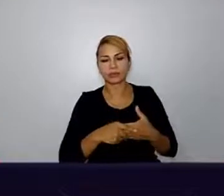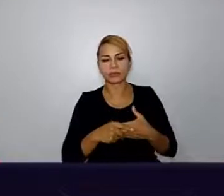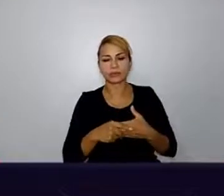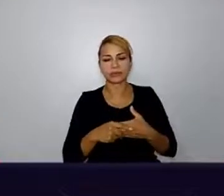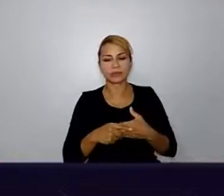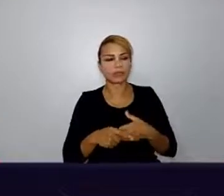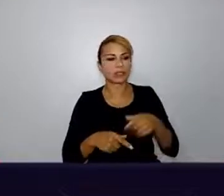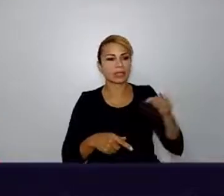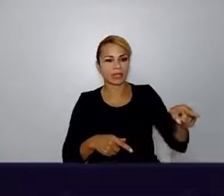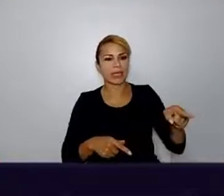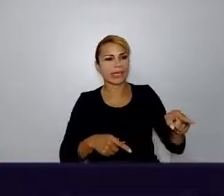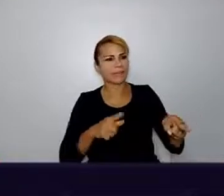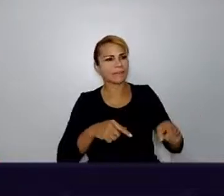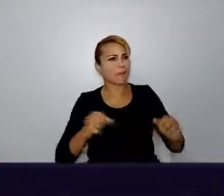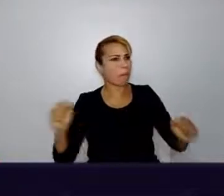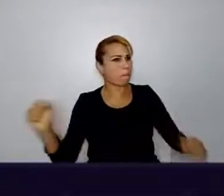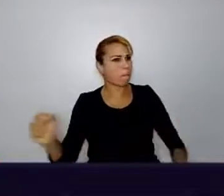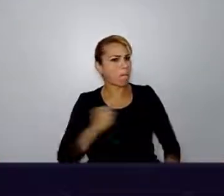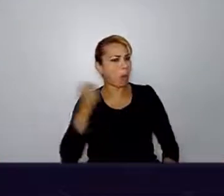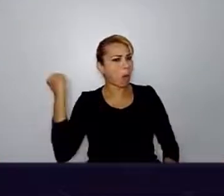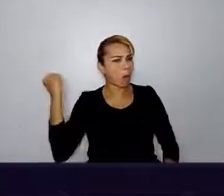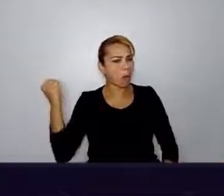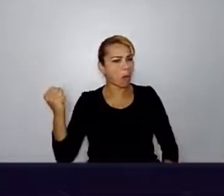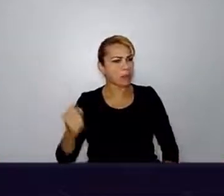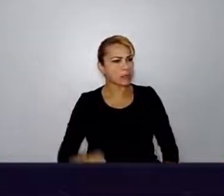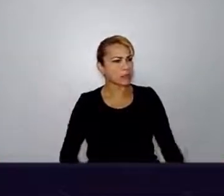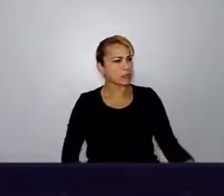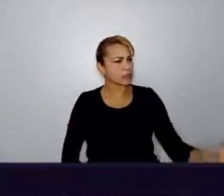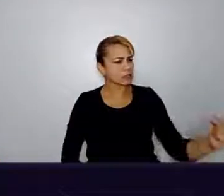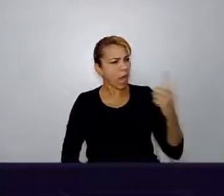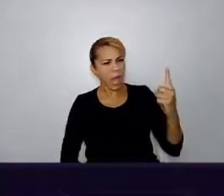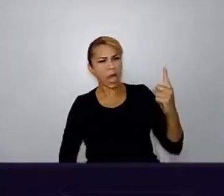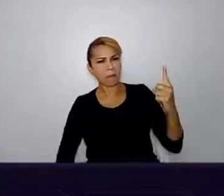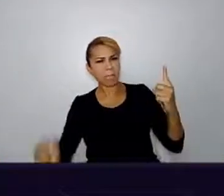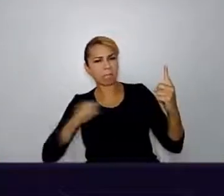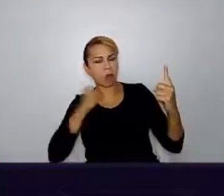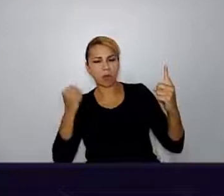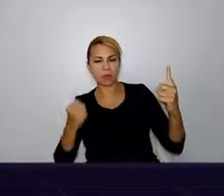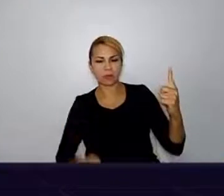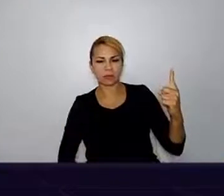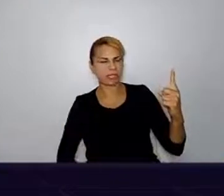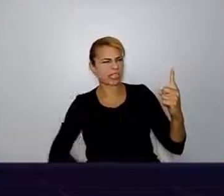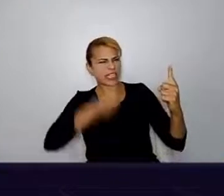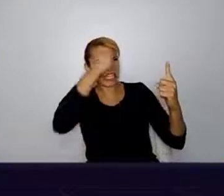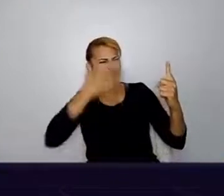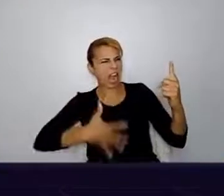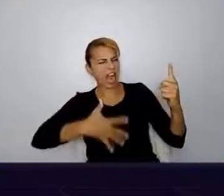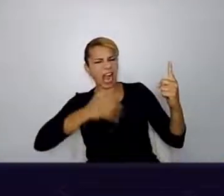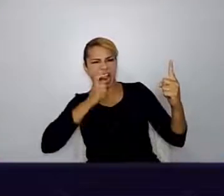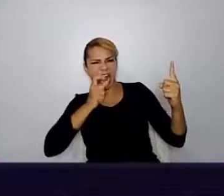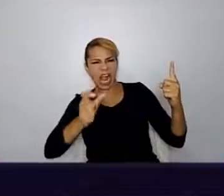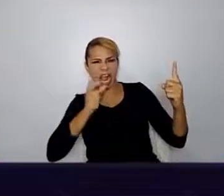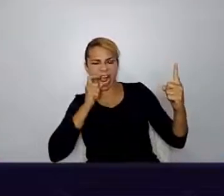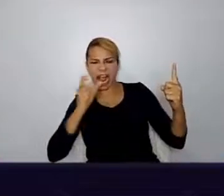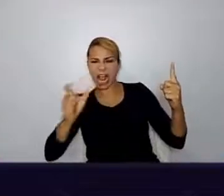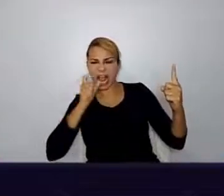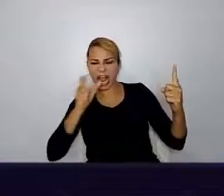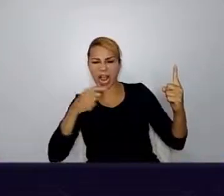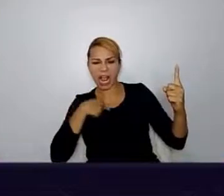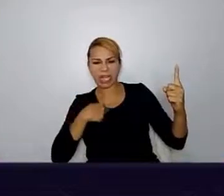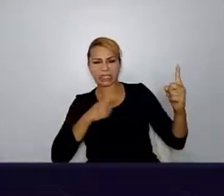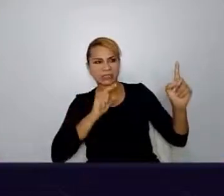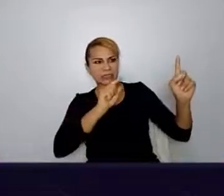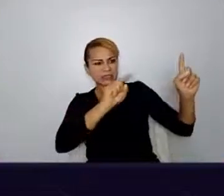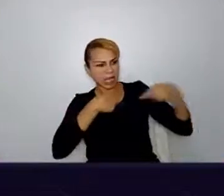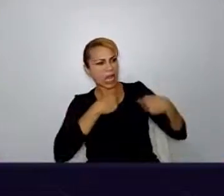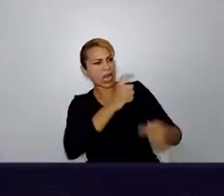ficou muito puto, e ele veio para cima de mim, assim, indignado, e tipo, ele começou a me gritar, e tal, e eu comecei a chorar de